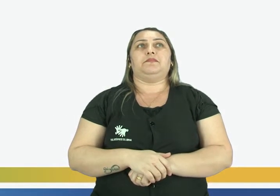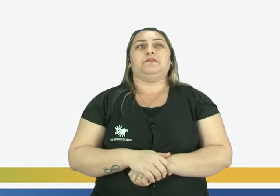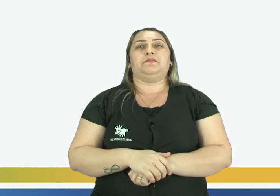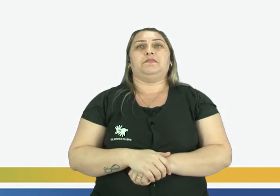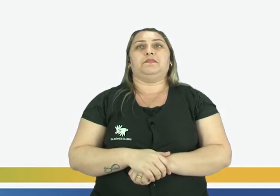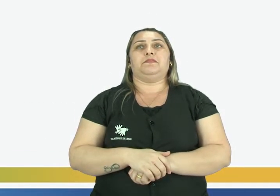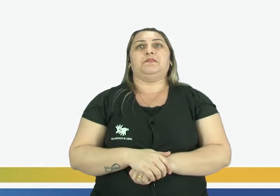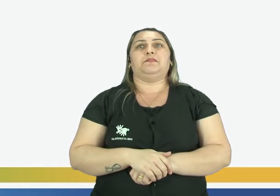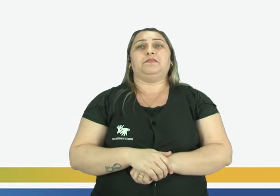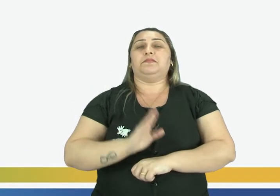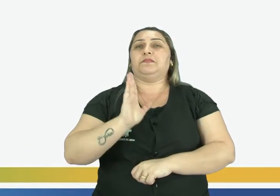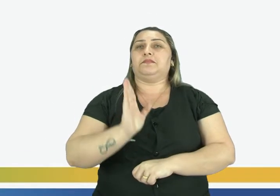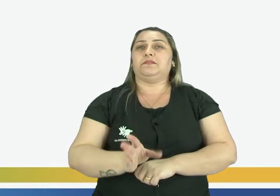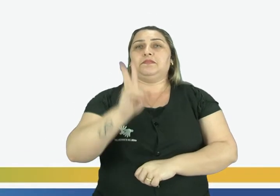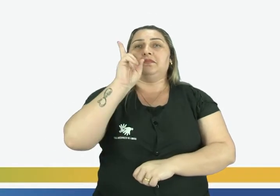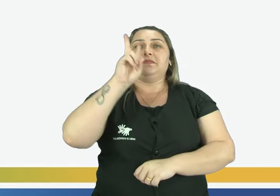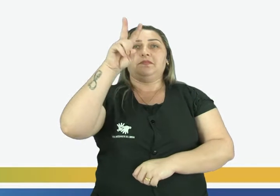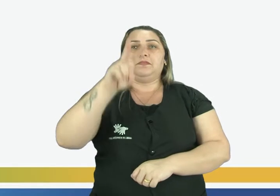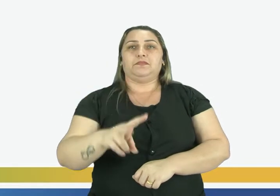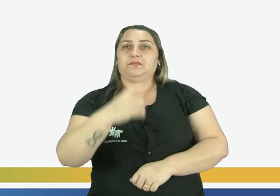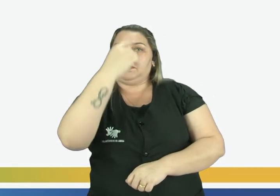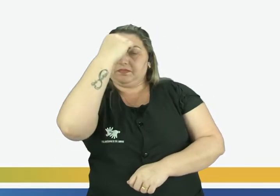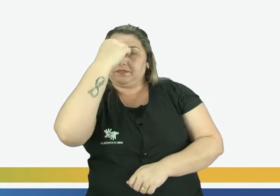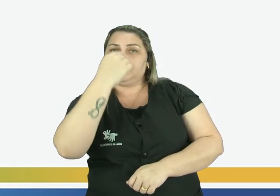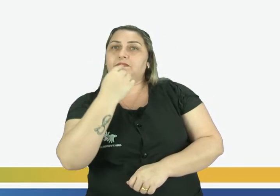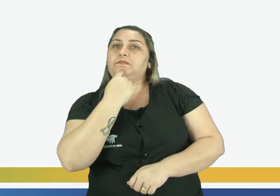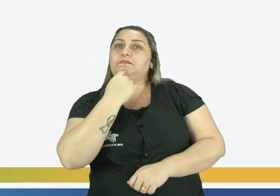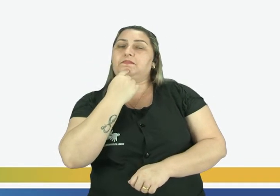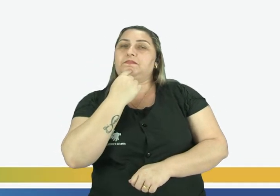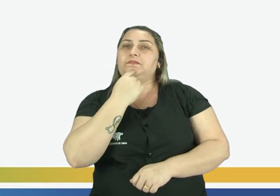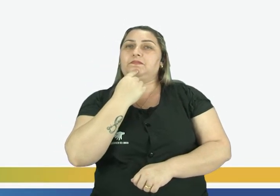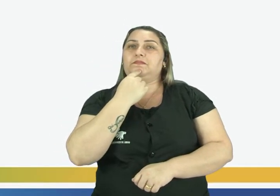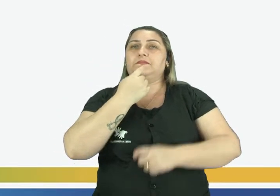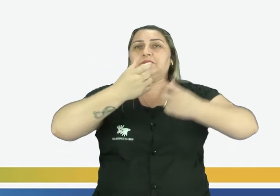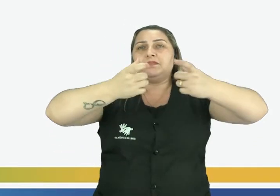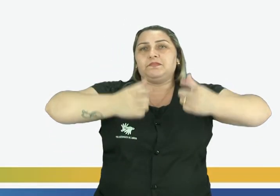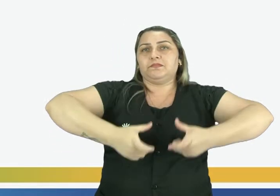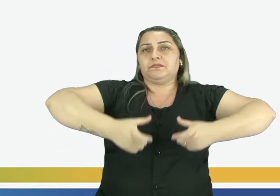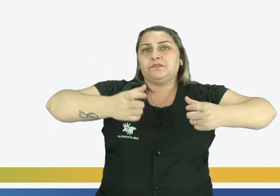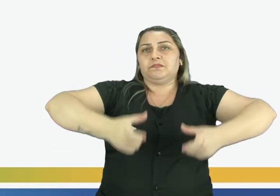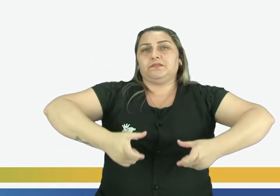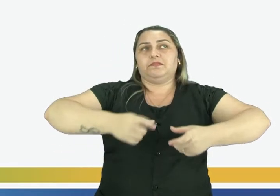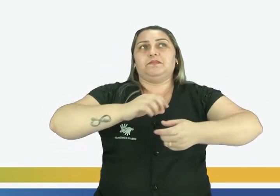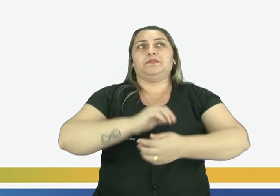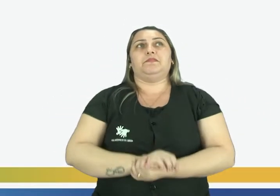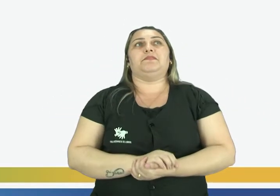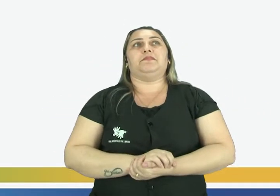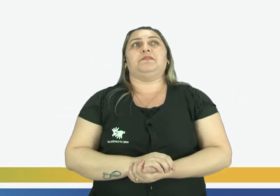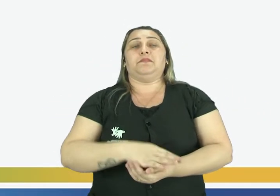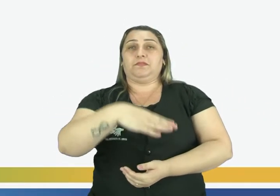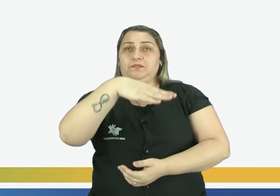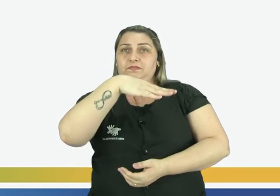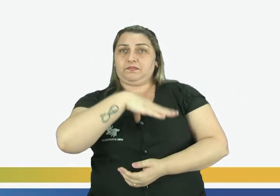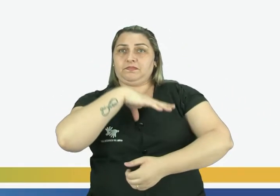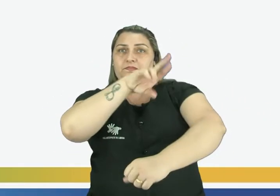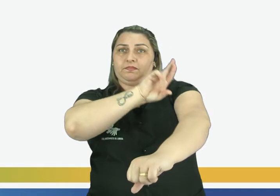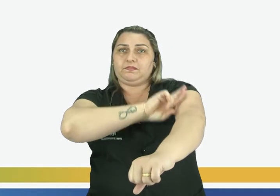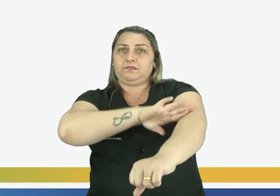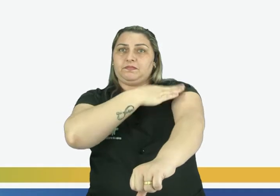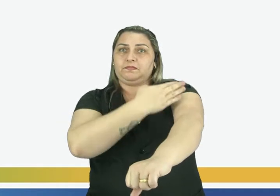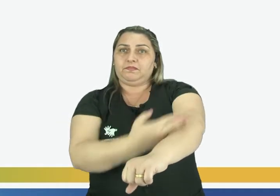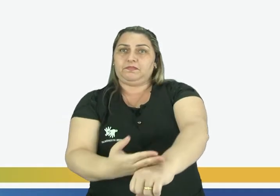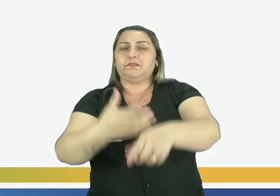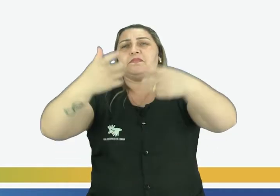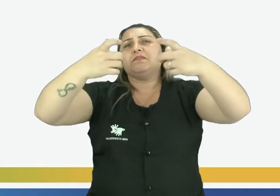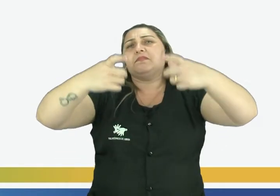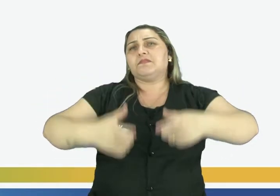Então, nós já observamos esta imagem. Este lugar é a cidade de Rio Branco. É